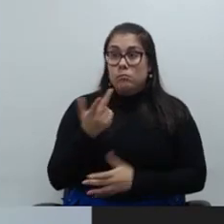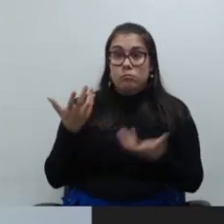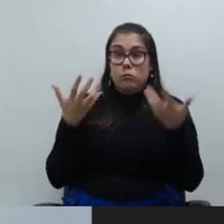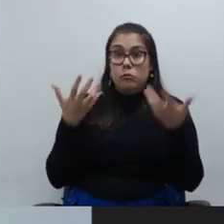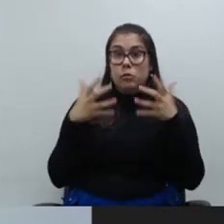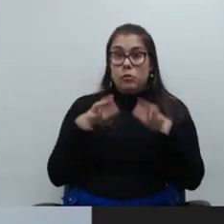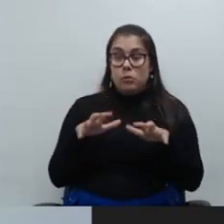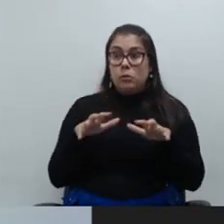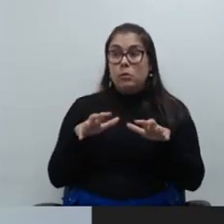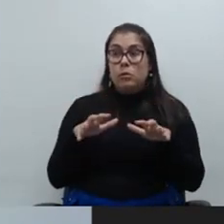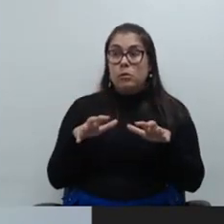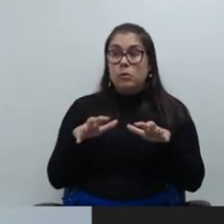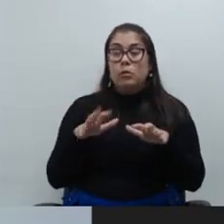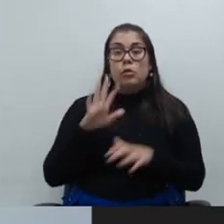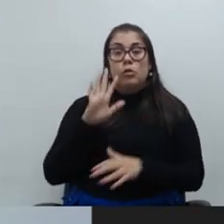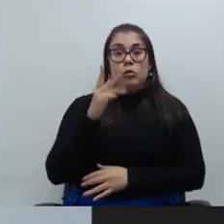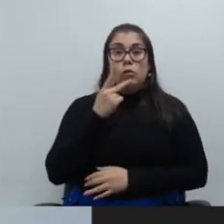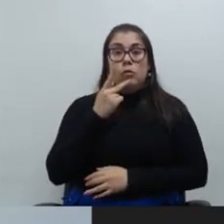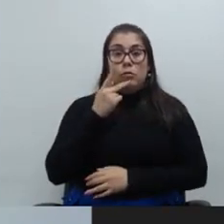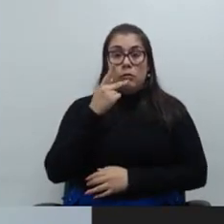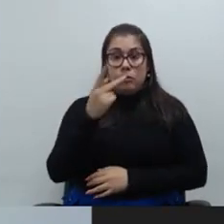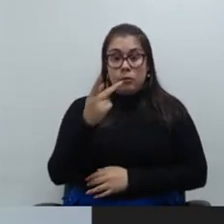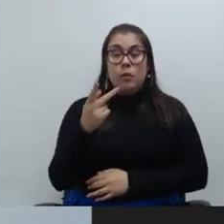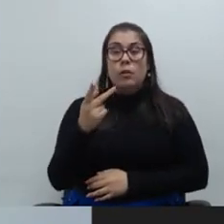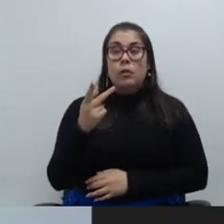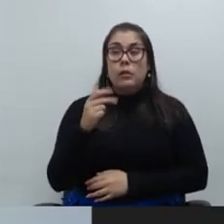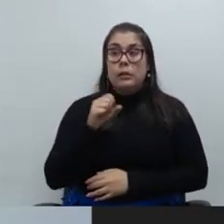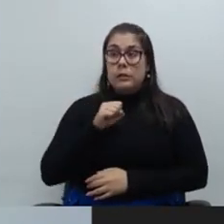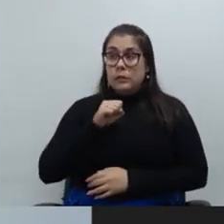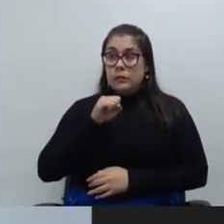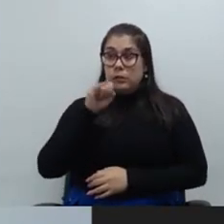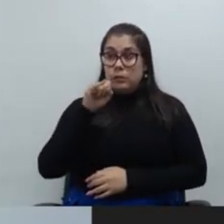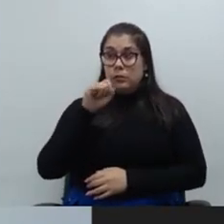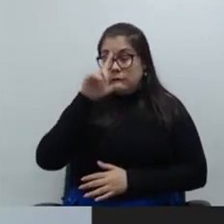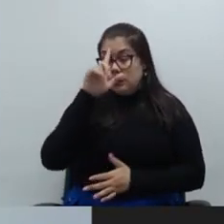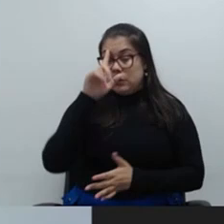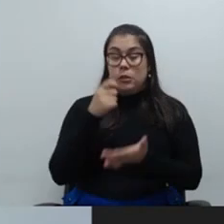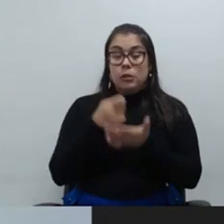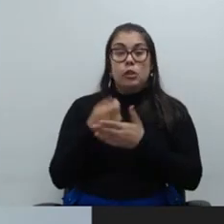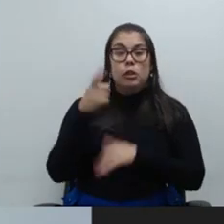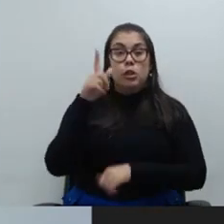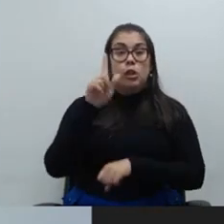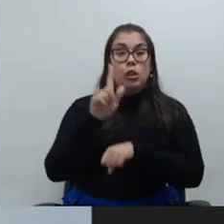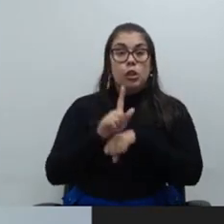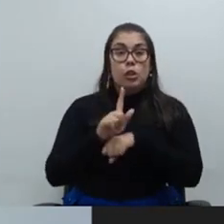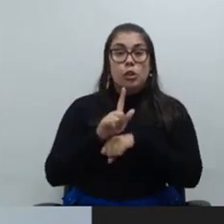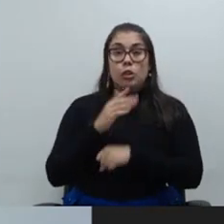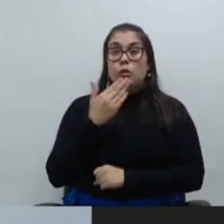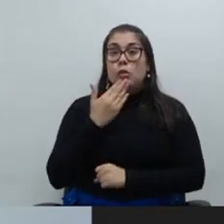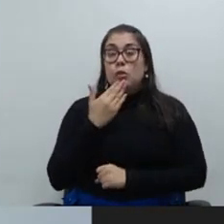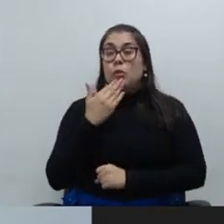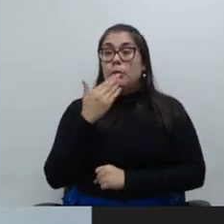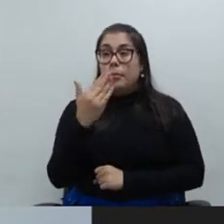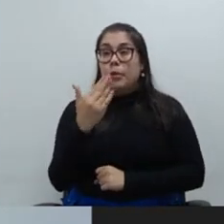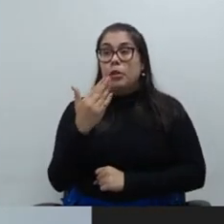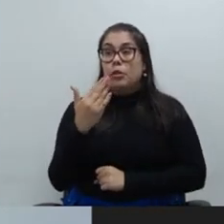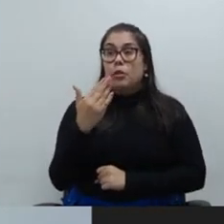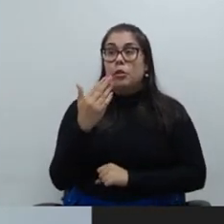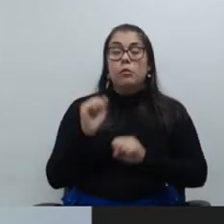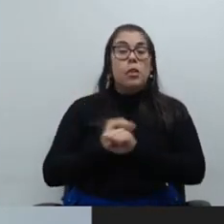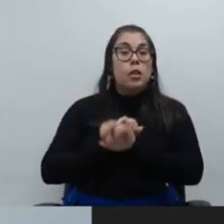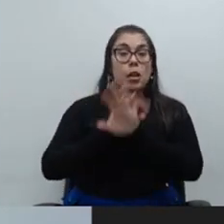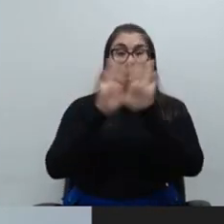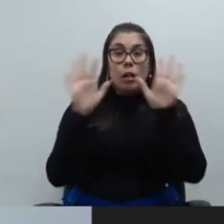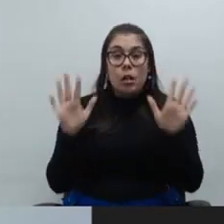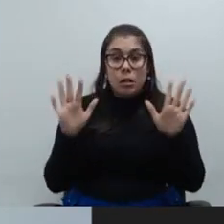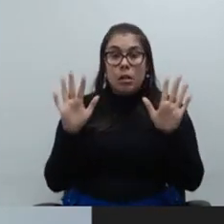inclusive eu disse várias vezes na minha fala que se for essa mesma decisão da gestão eu pedi a reconsideração deixando bem claro